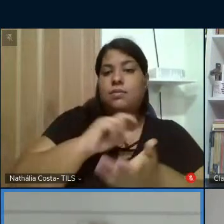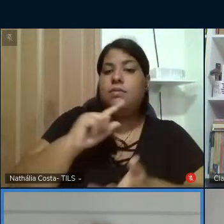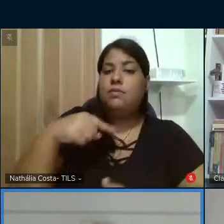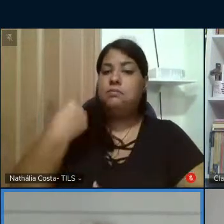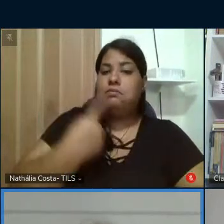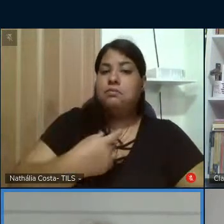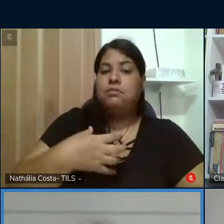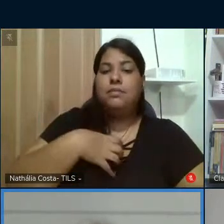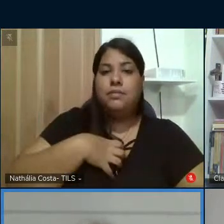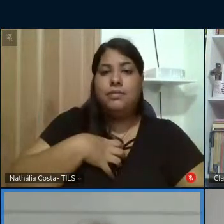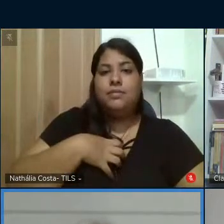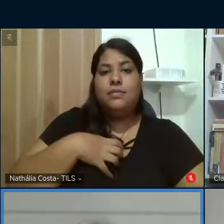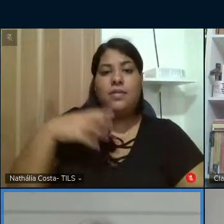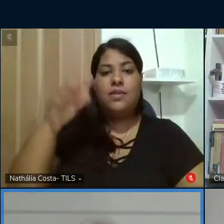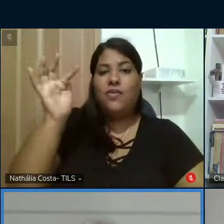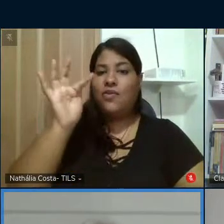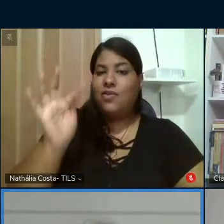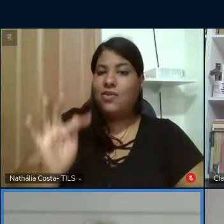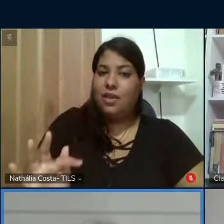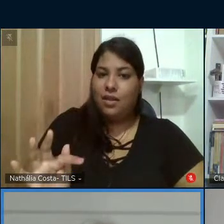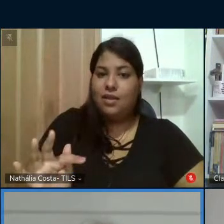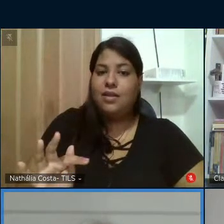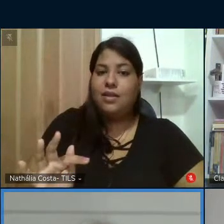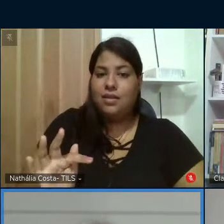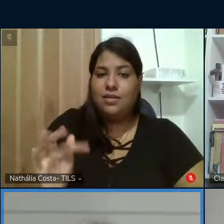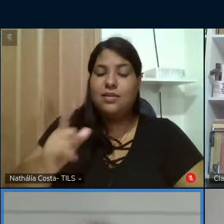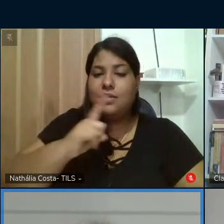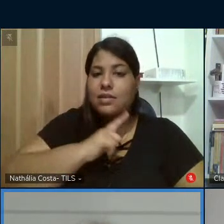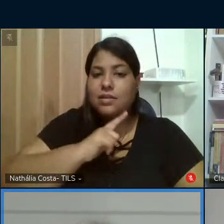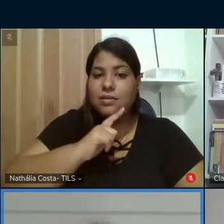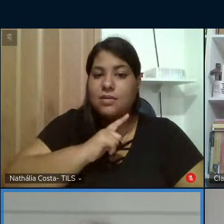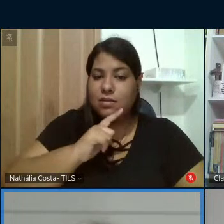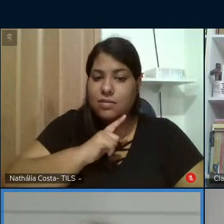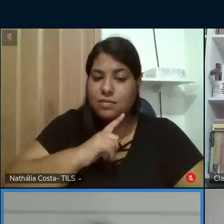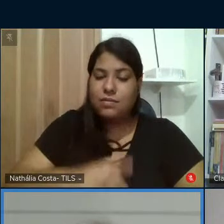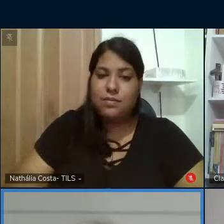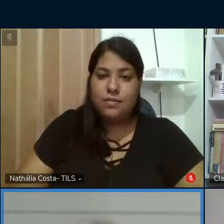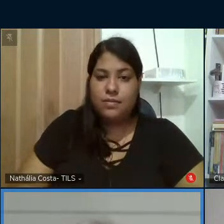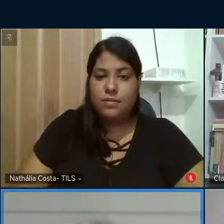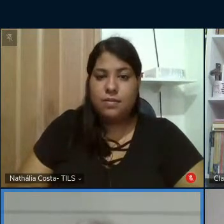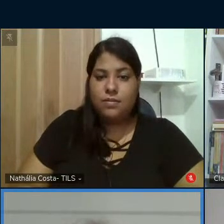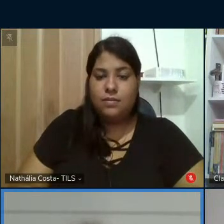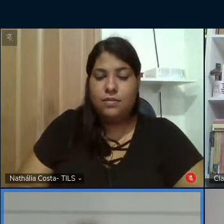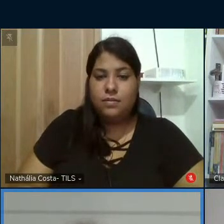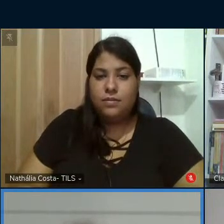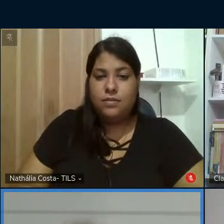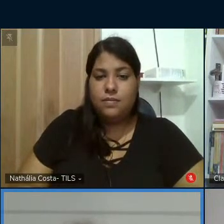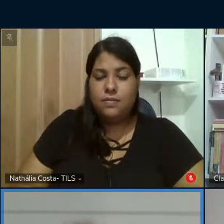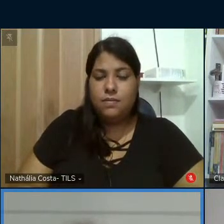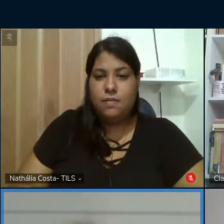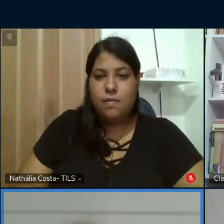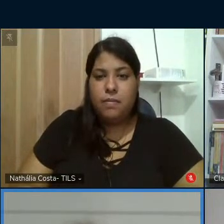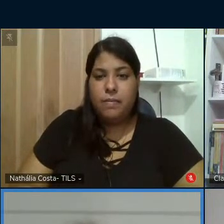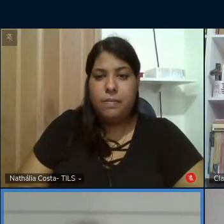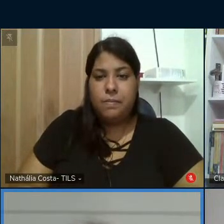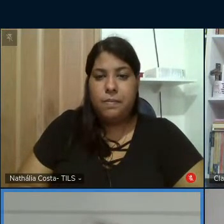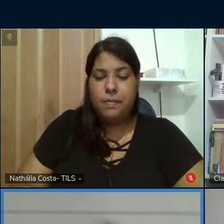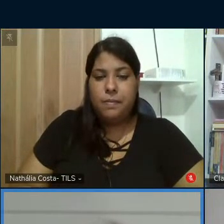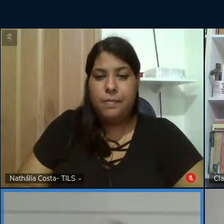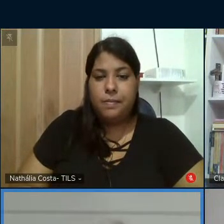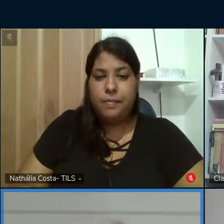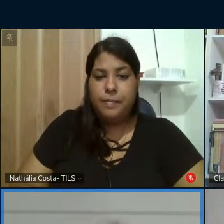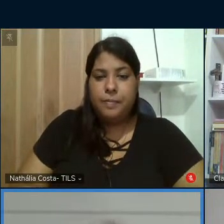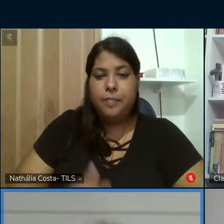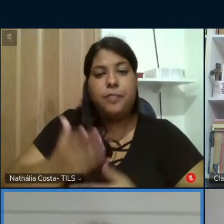sentimos muito felizes de termos levado a efeito com a